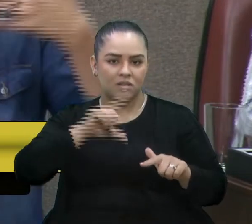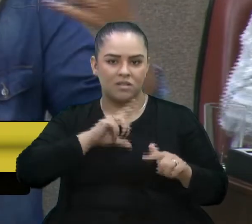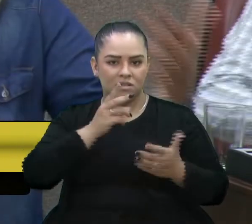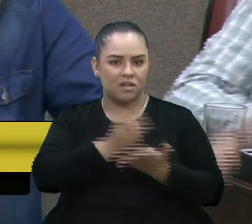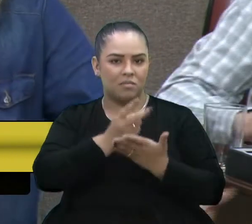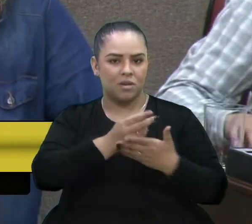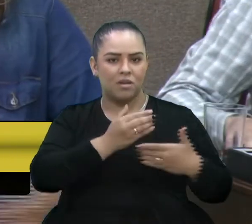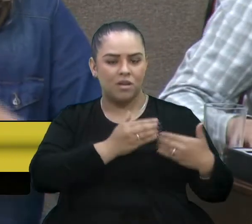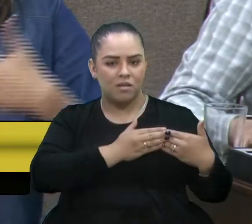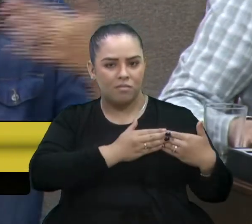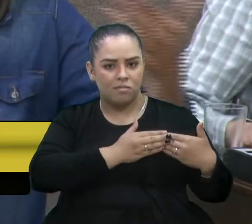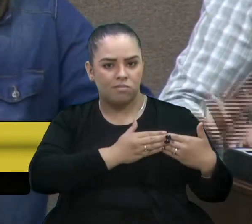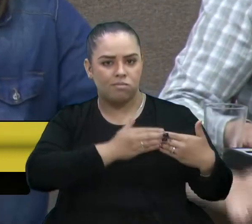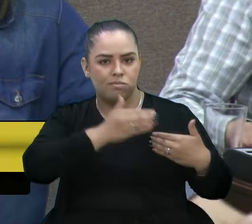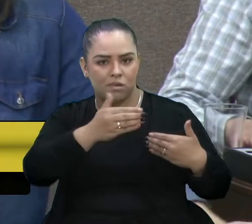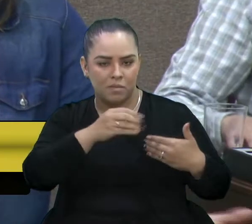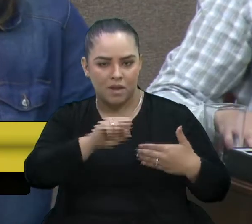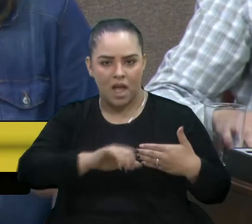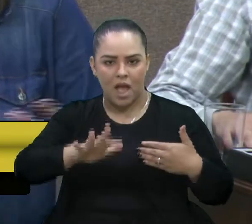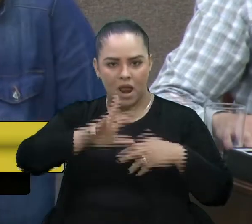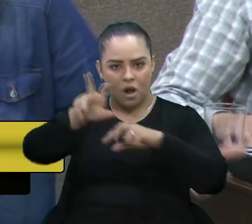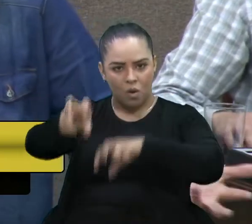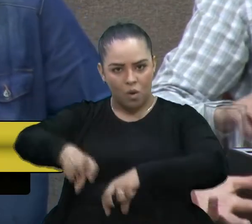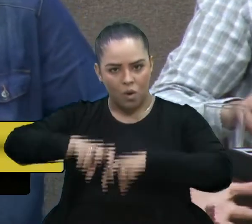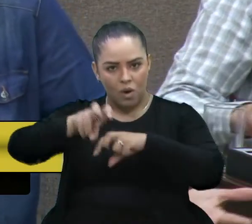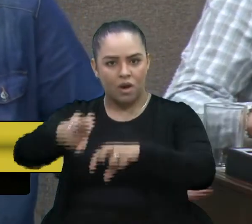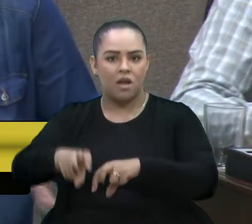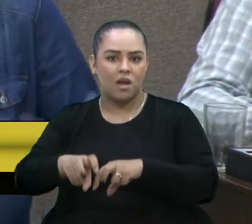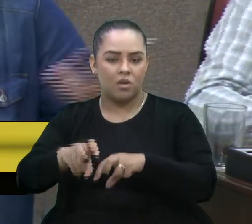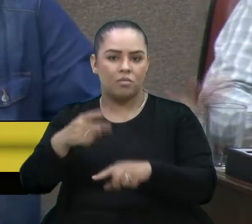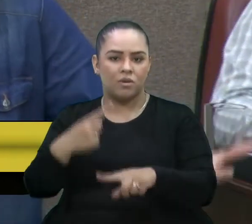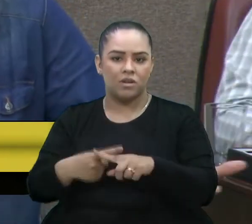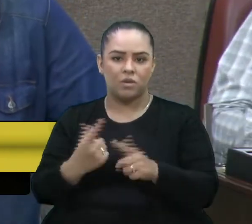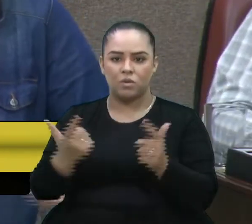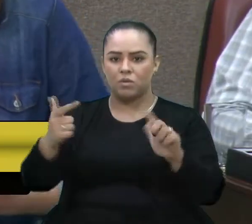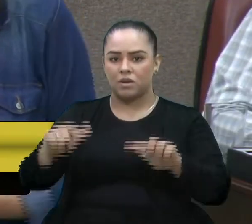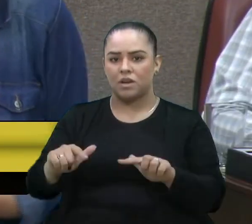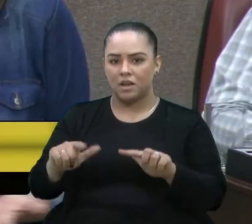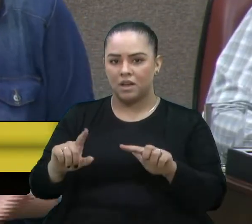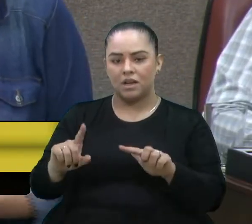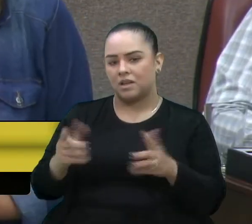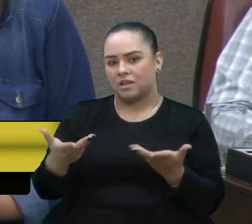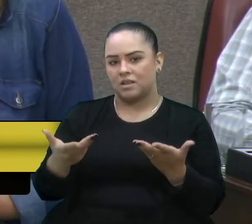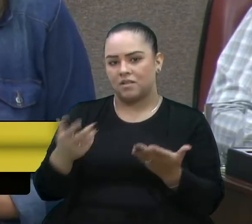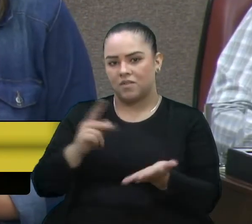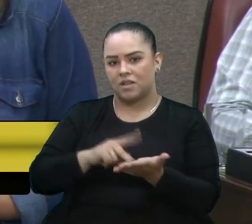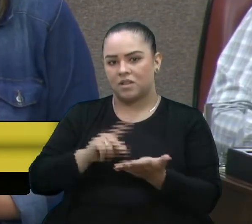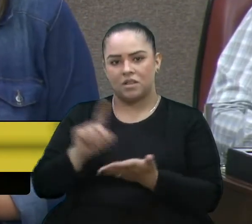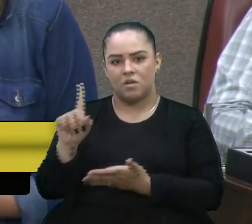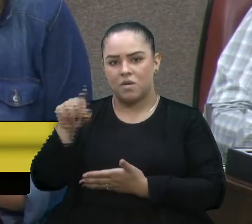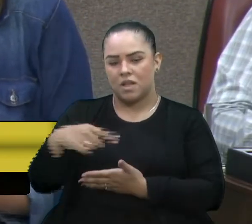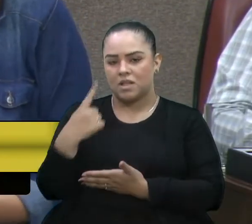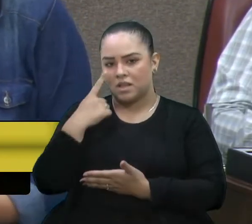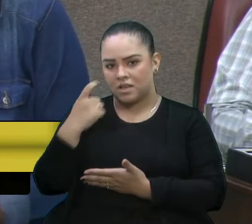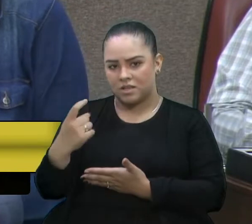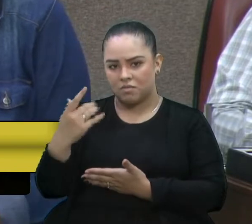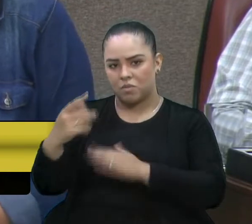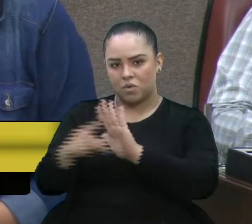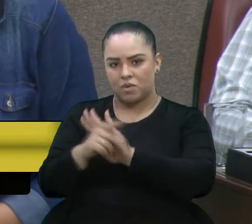o perímetro urbano para a zona rural, fazendo, forçando, daqui a pouco, loteamentos, sendo que não é o interesse daquela comunidade. Então,